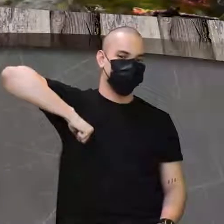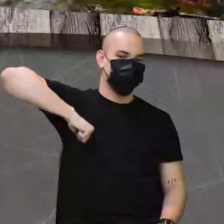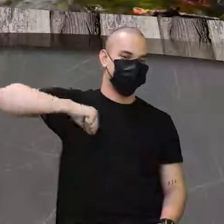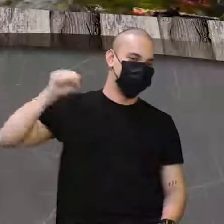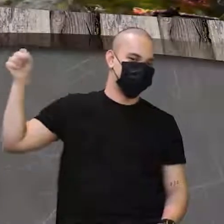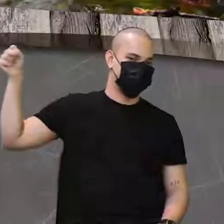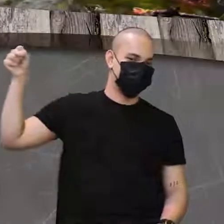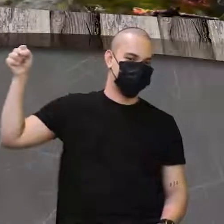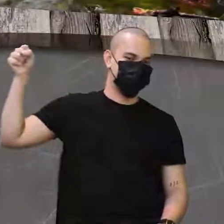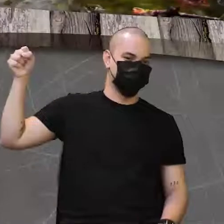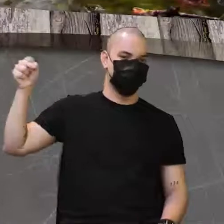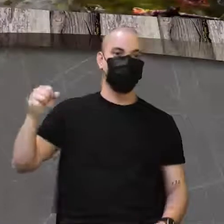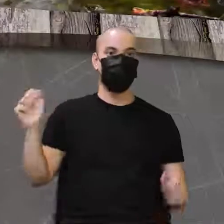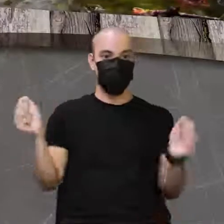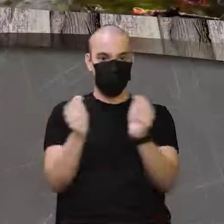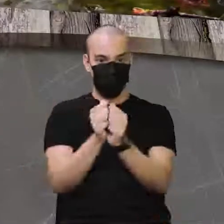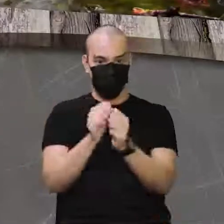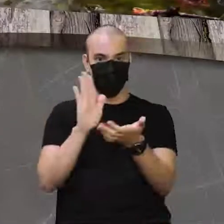Tchá!